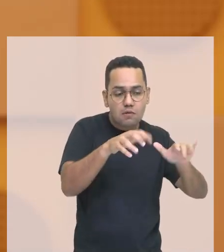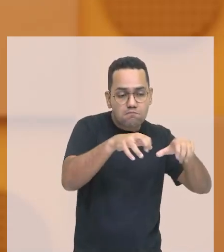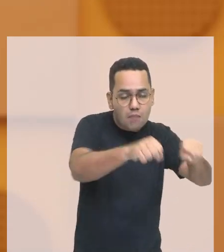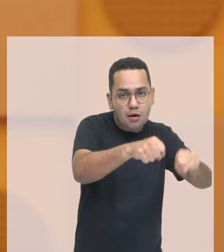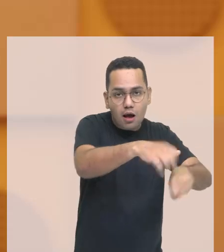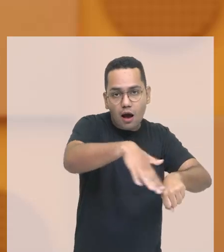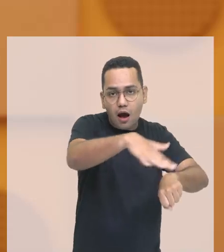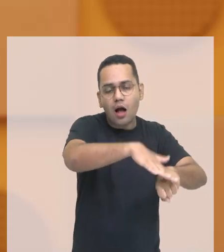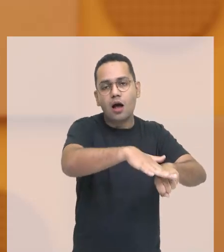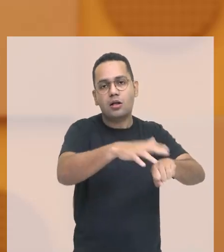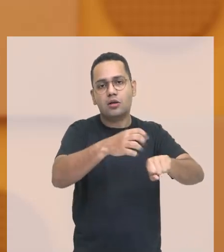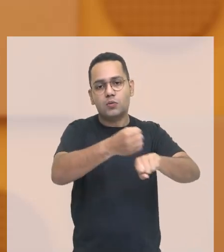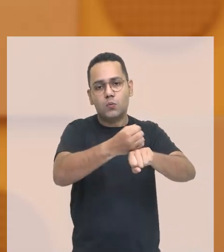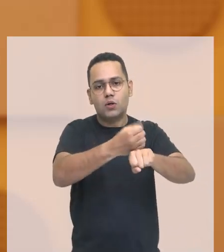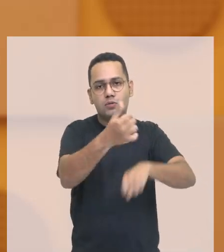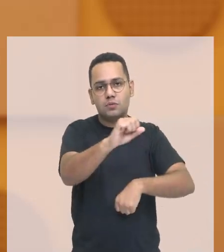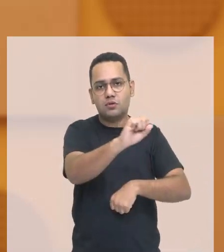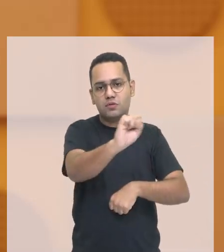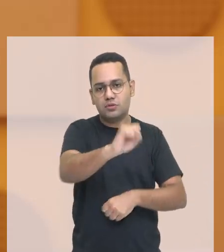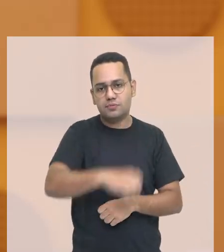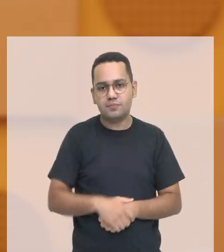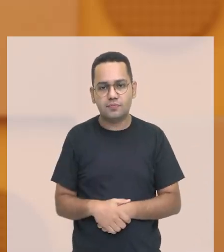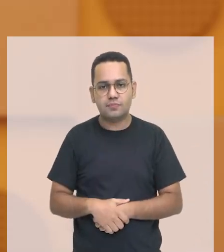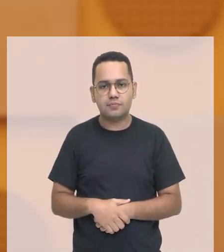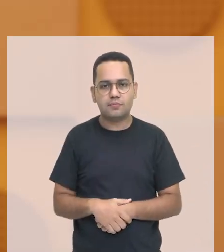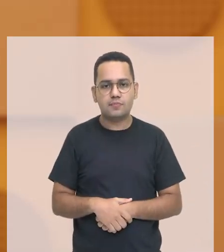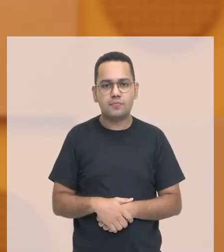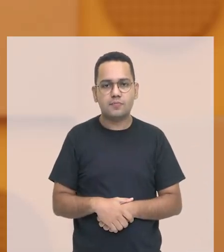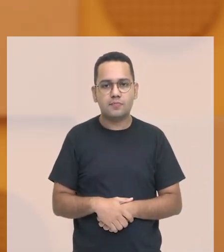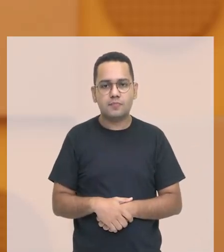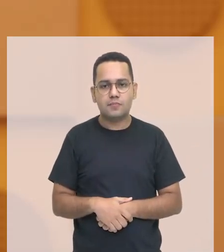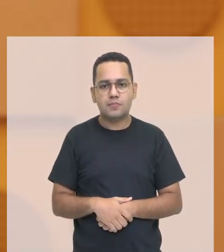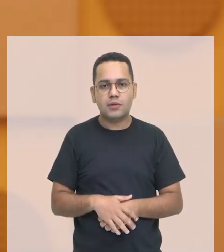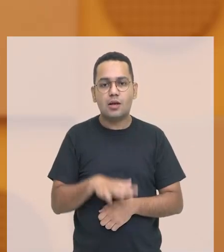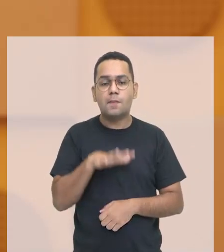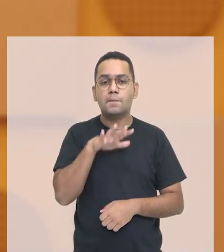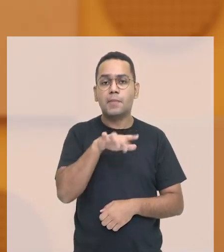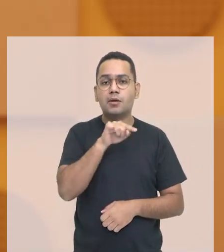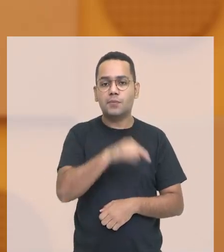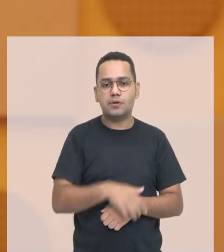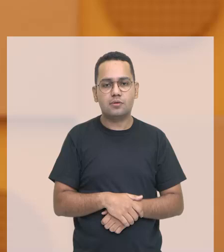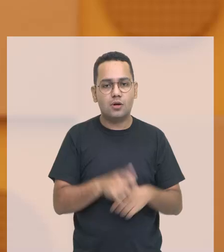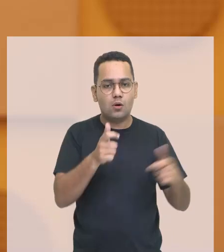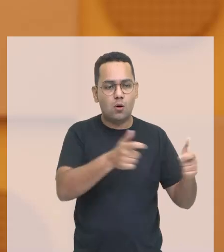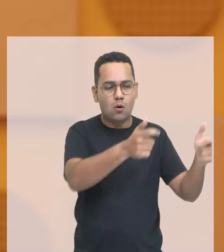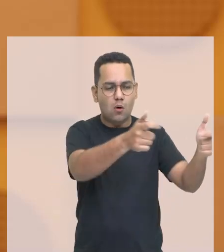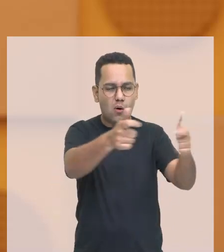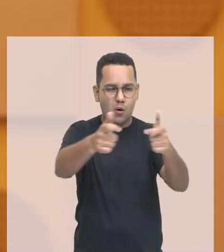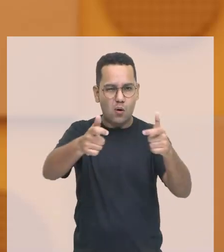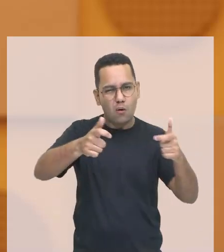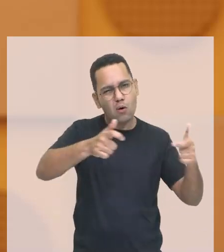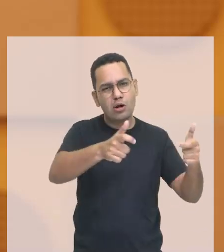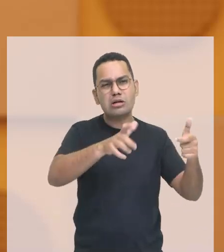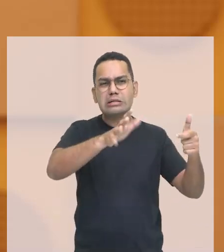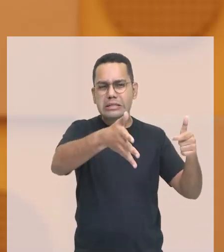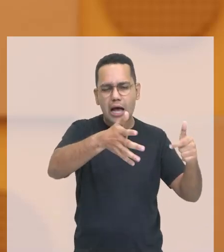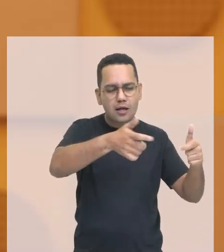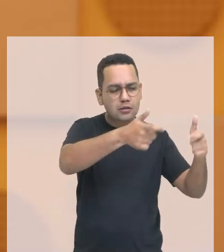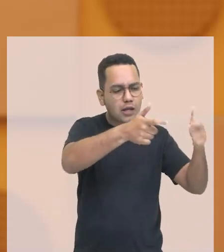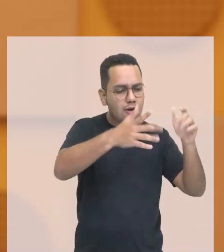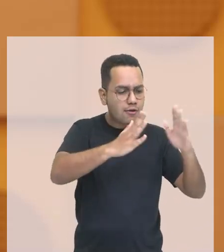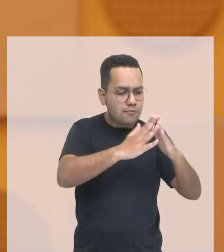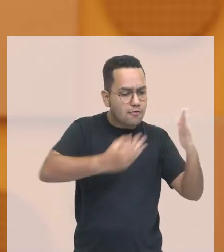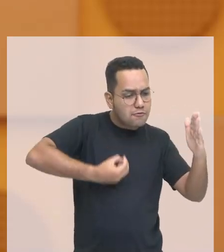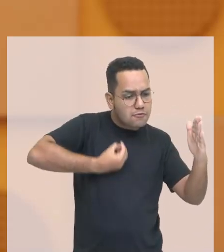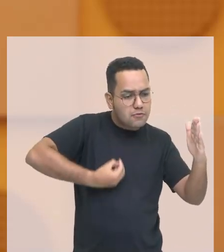populações indígenas ocupam perdão de forma tradicional regiões desde antes da chegada do europeu no